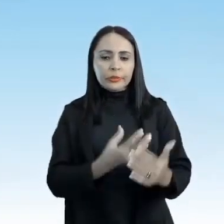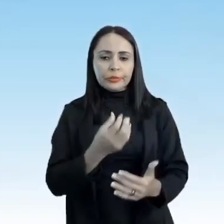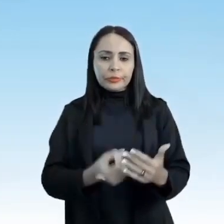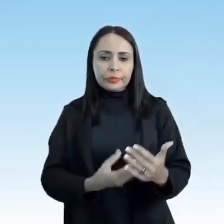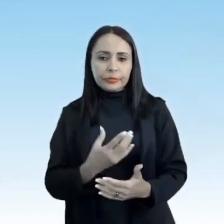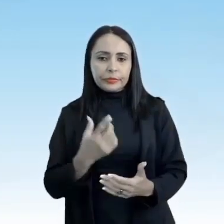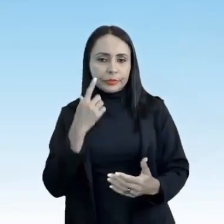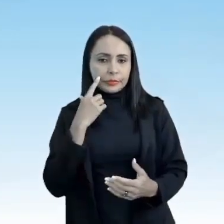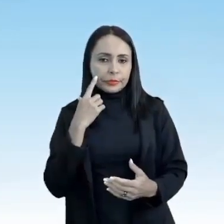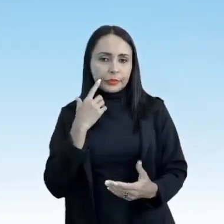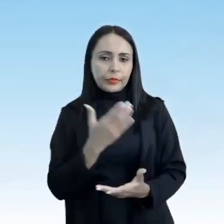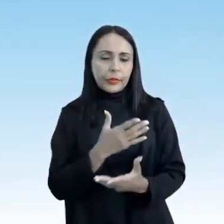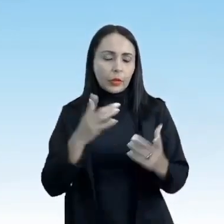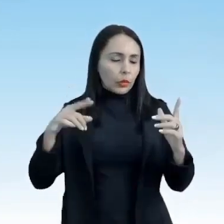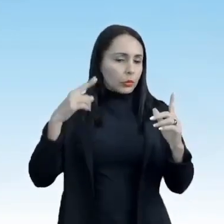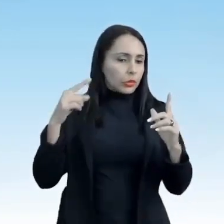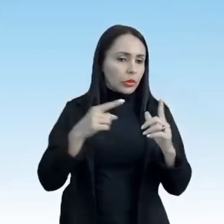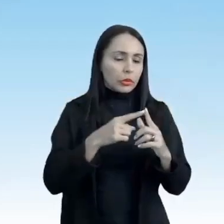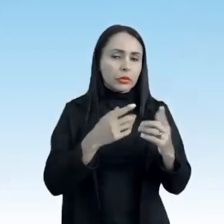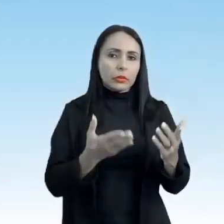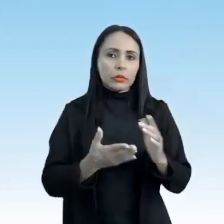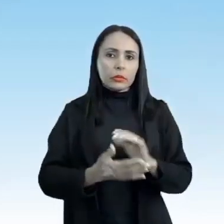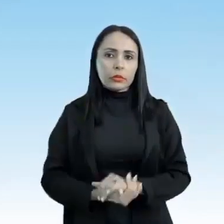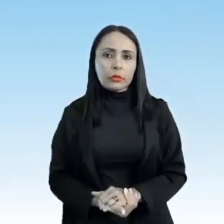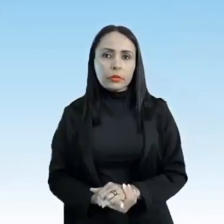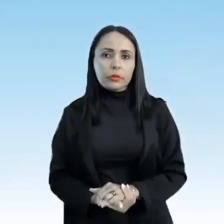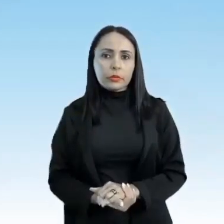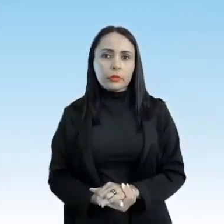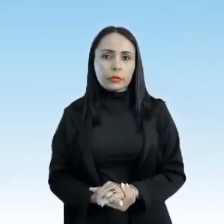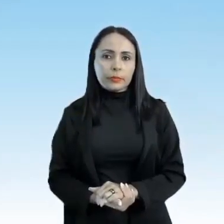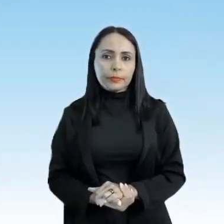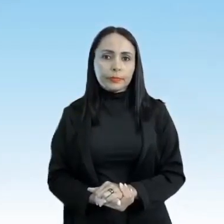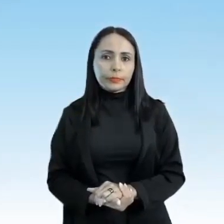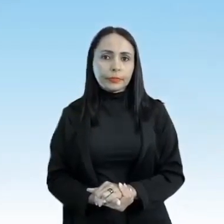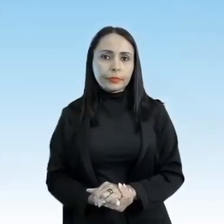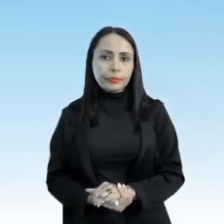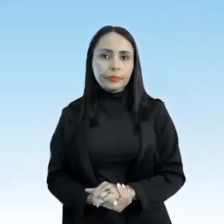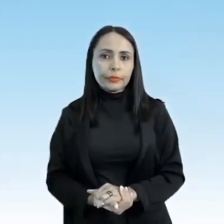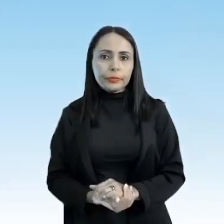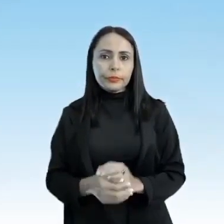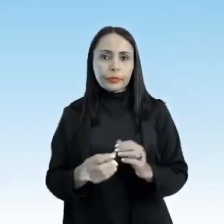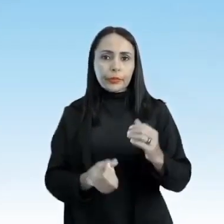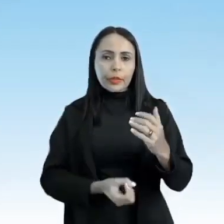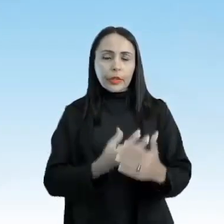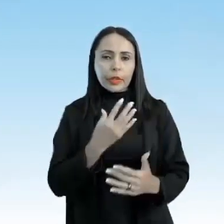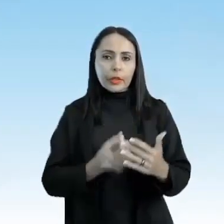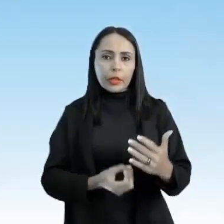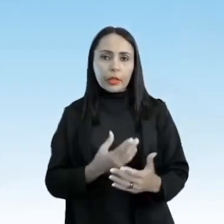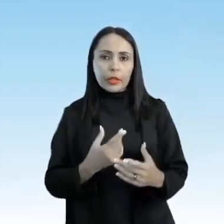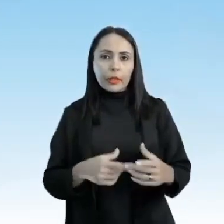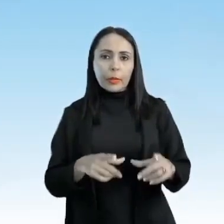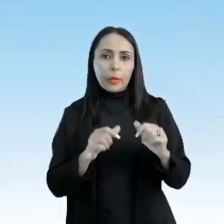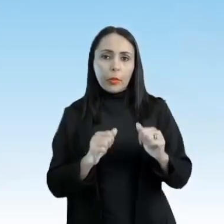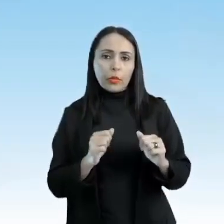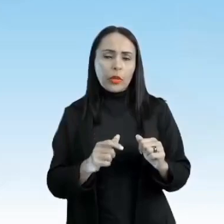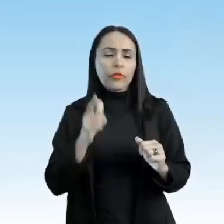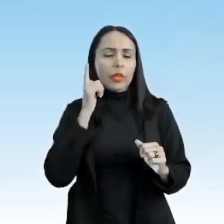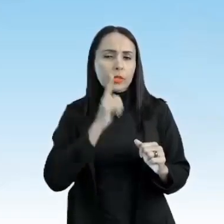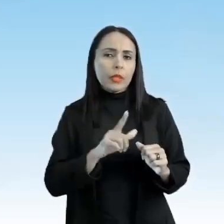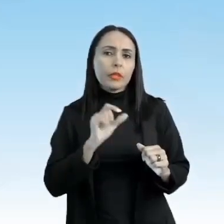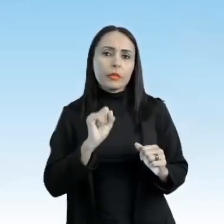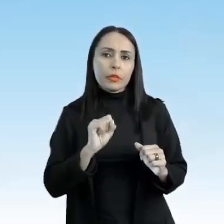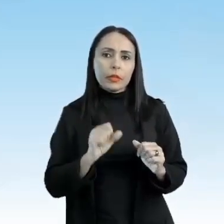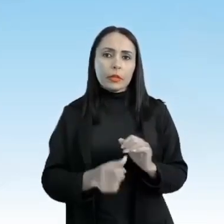metas para alcançar o objetivo, que é vencer o outro time. Então, eu tenho que criar técnicas para poder vencer o